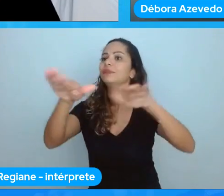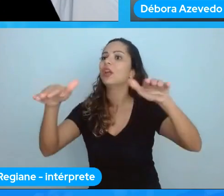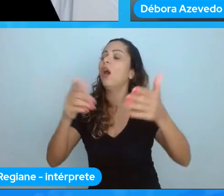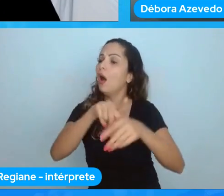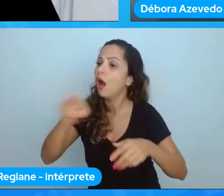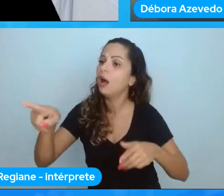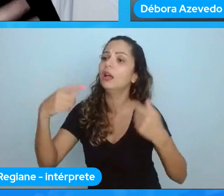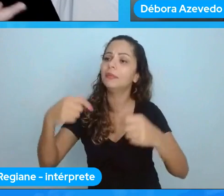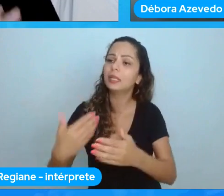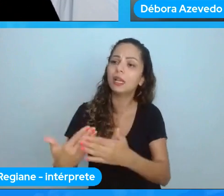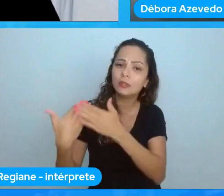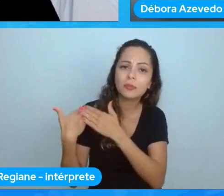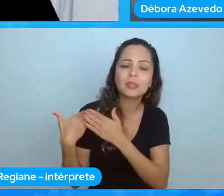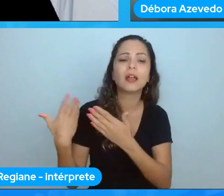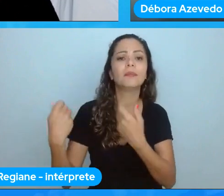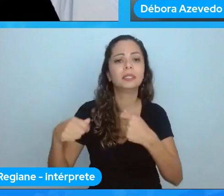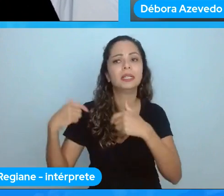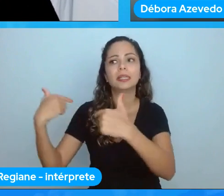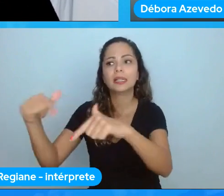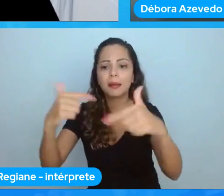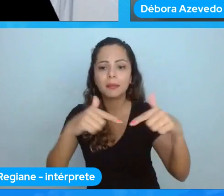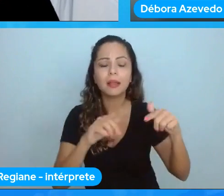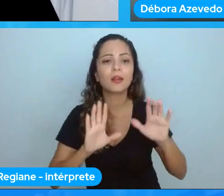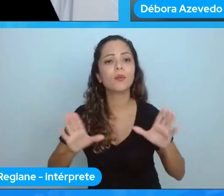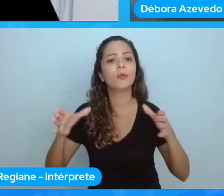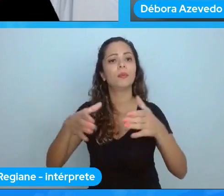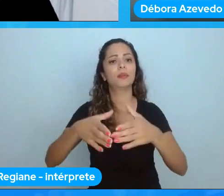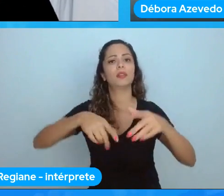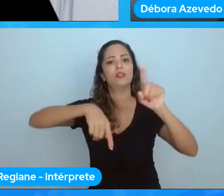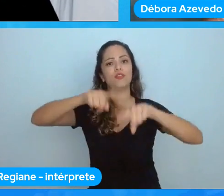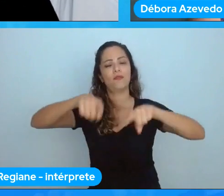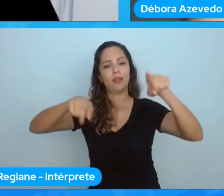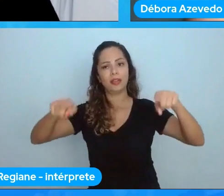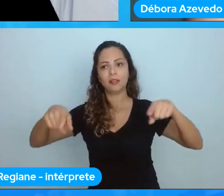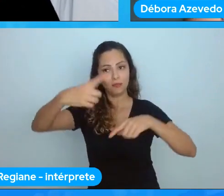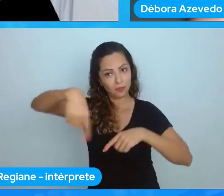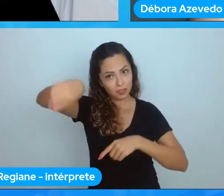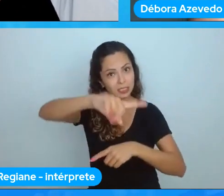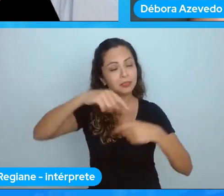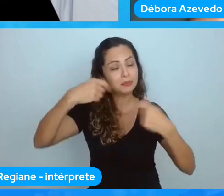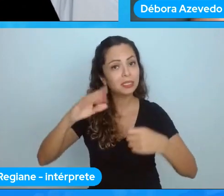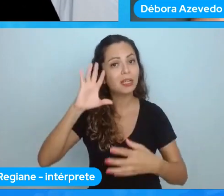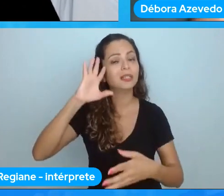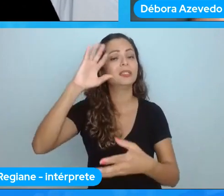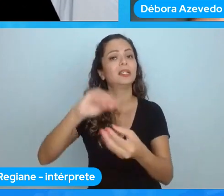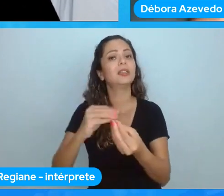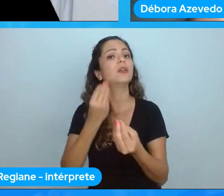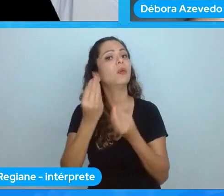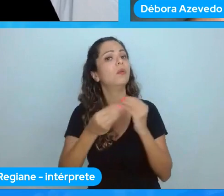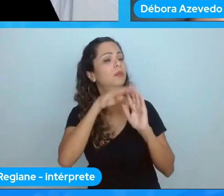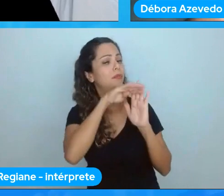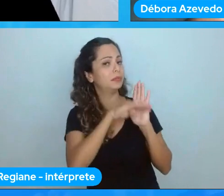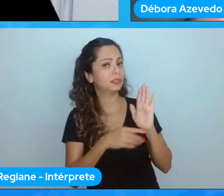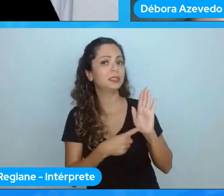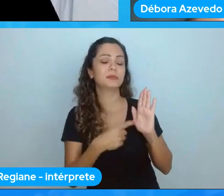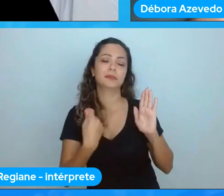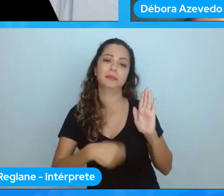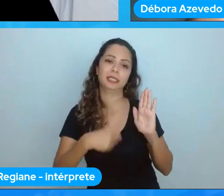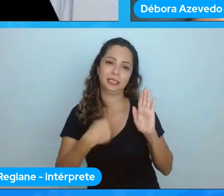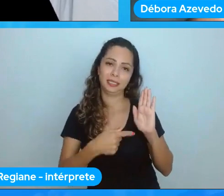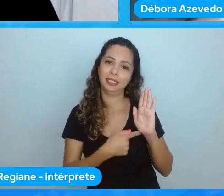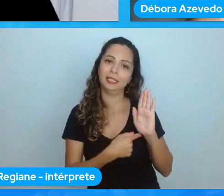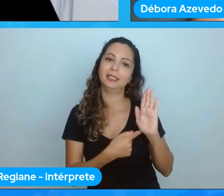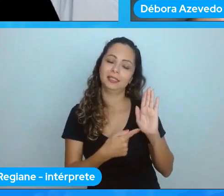precisam pra compor essa comunidade diversa vocês precisam estar entendendo os nossos princípios eu acho que isso mostra a